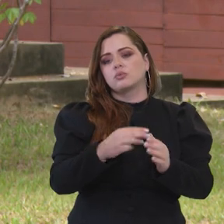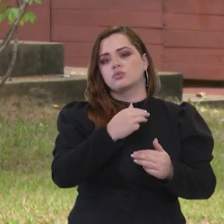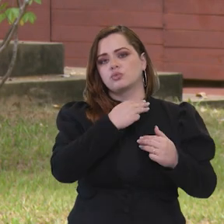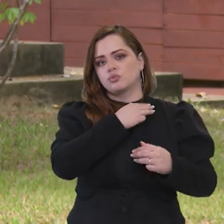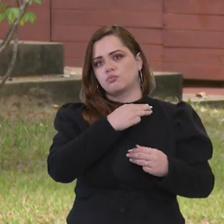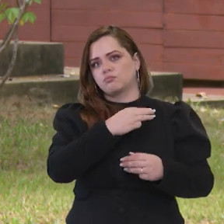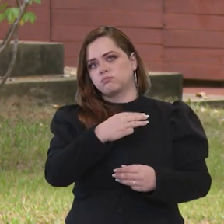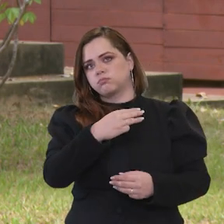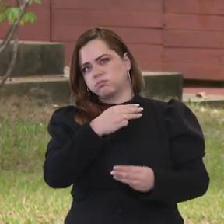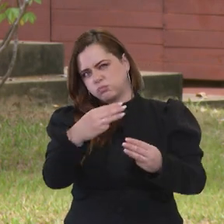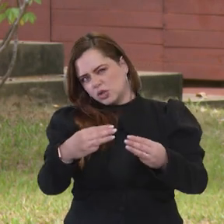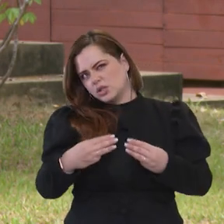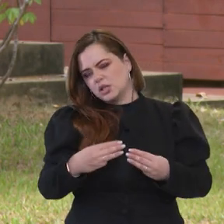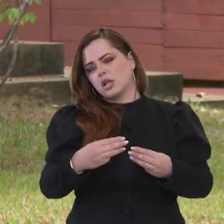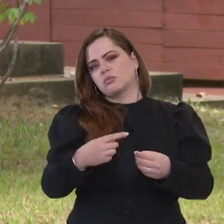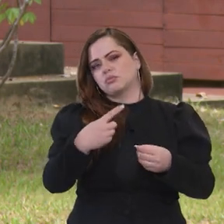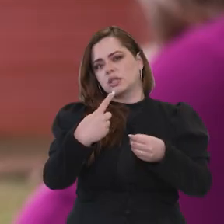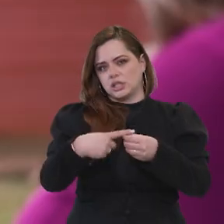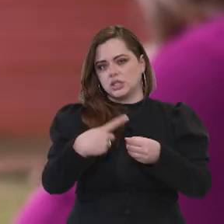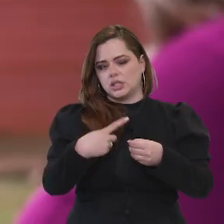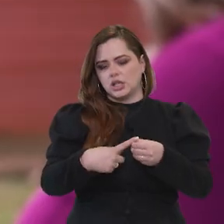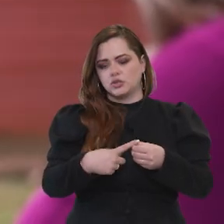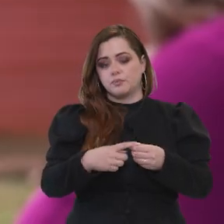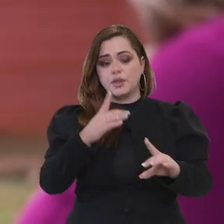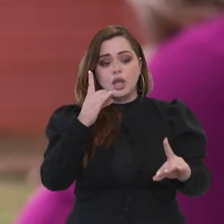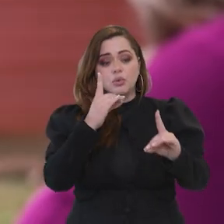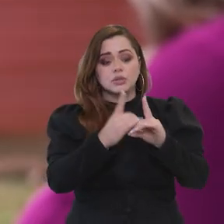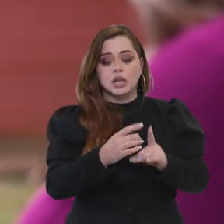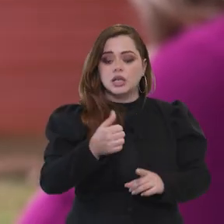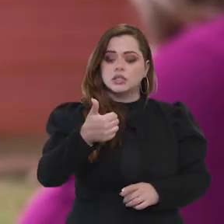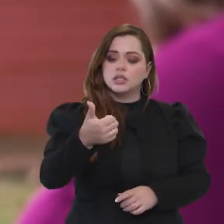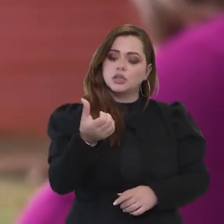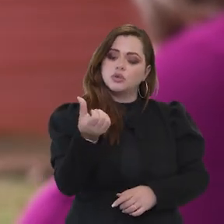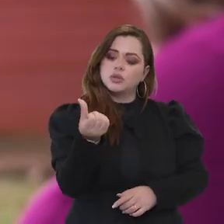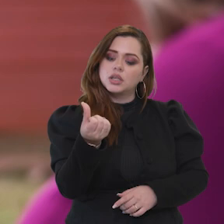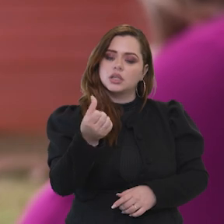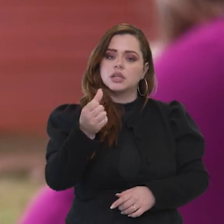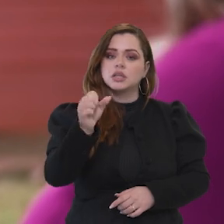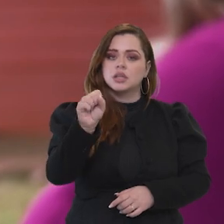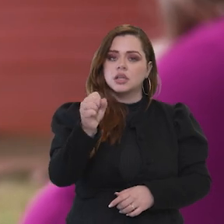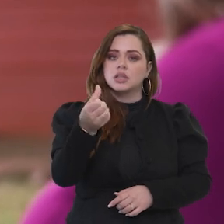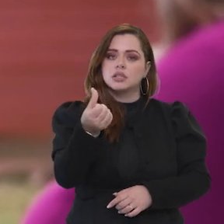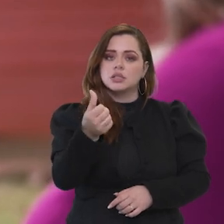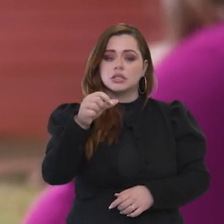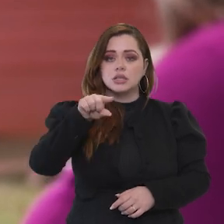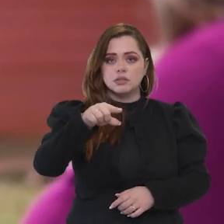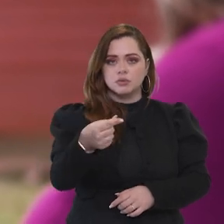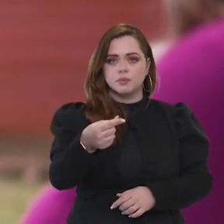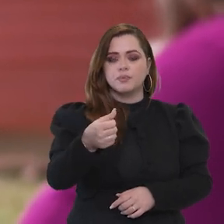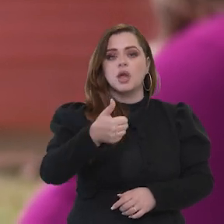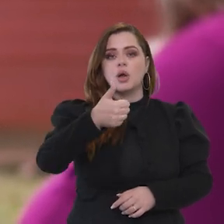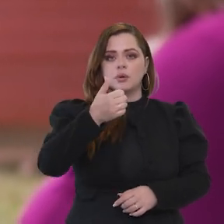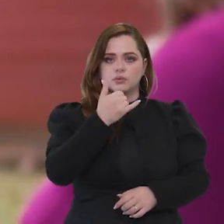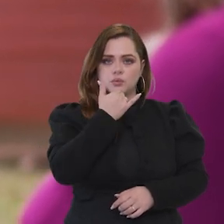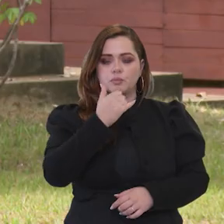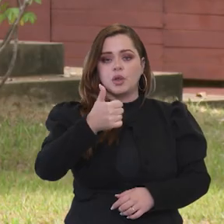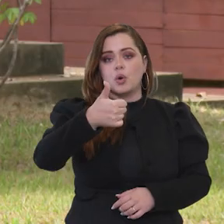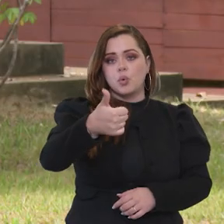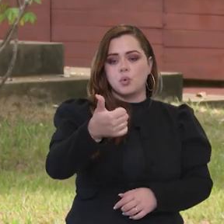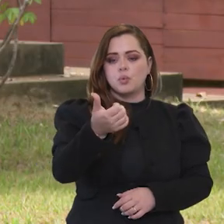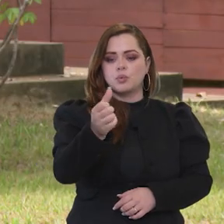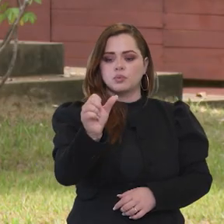Cidade, nós encontramos 186 mil unidades do Minha Casa Minha Vida contratadas.